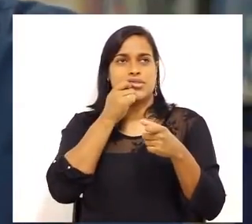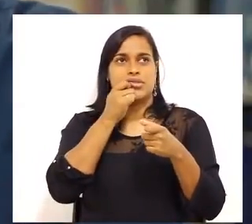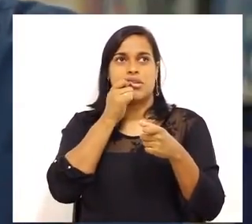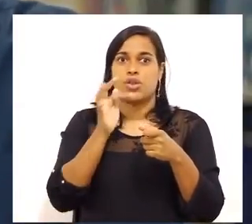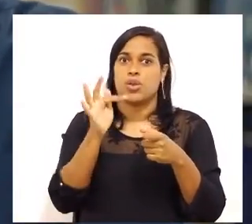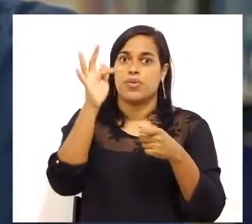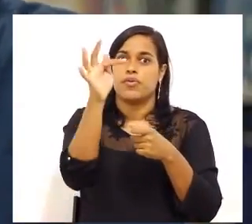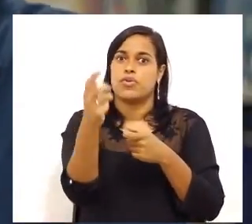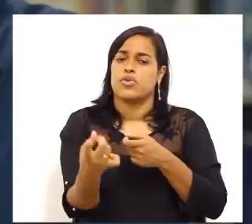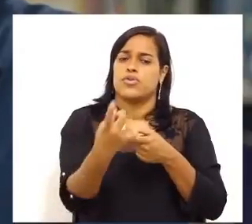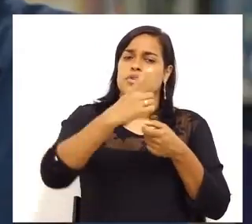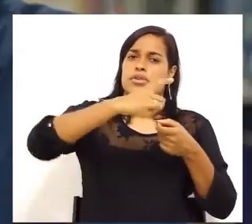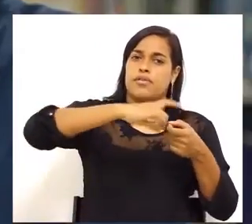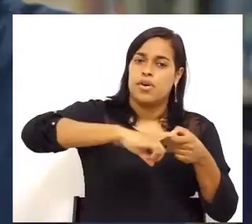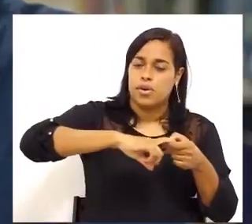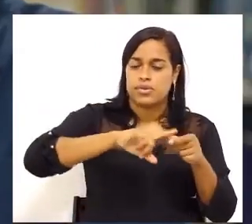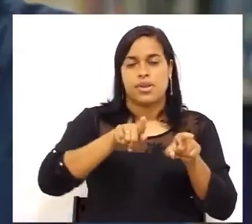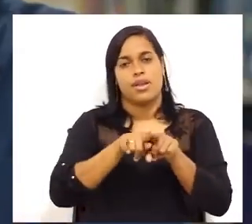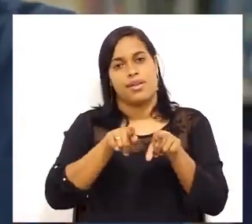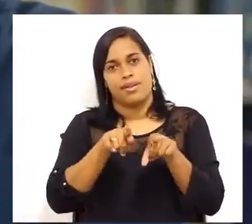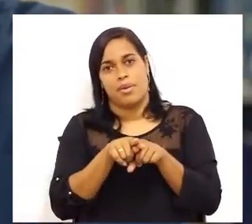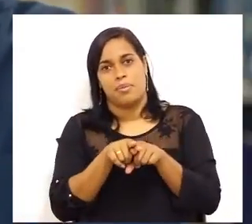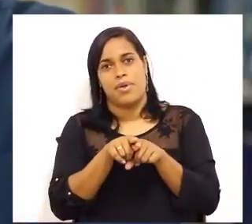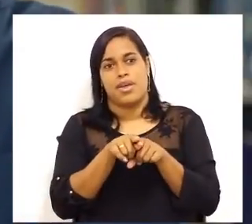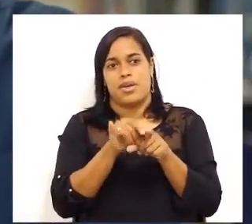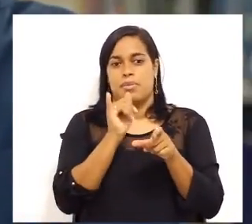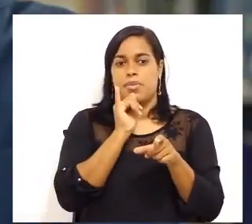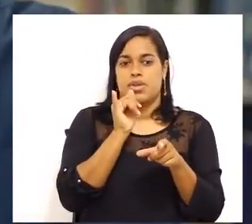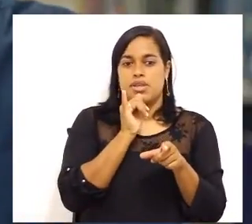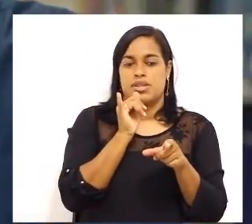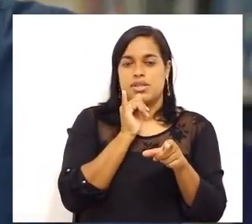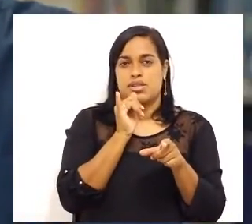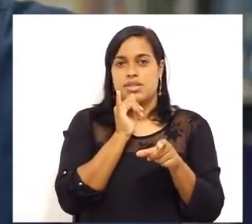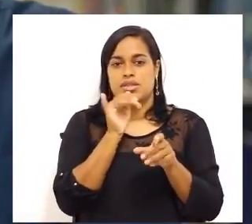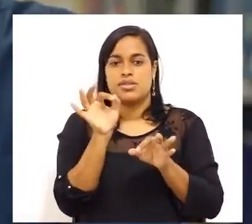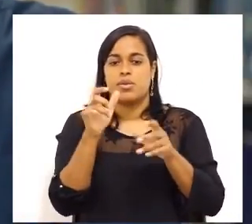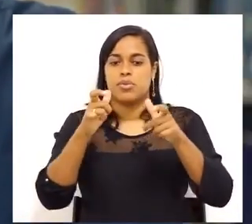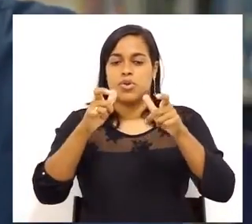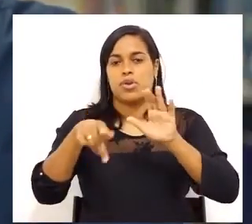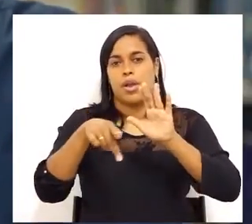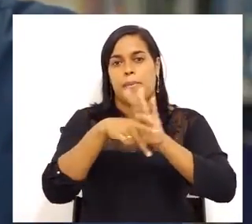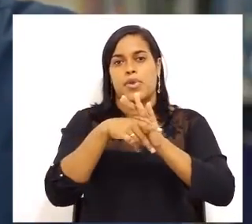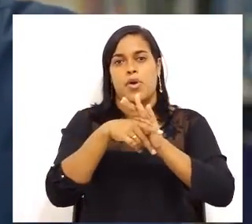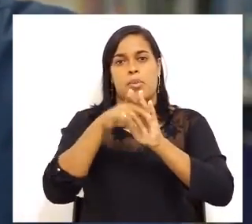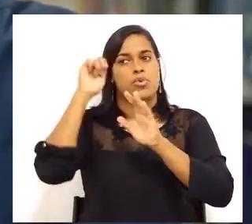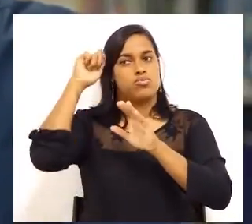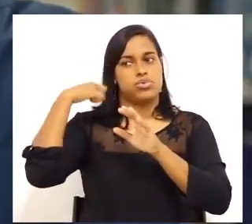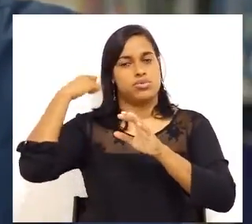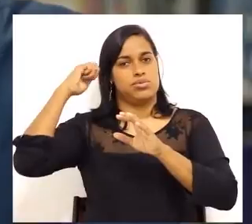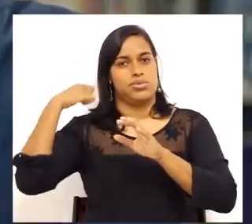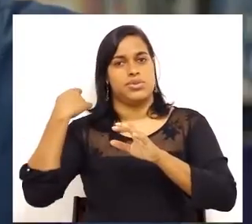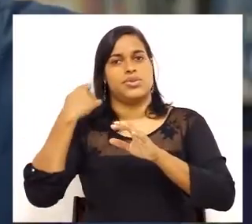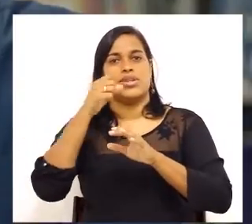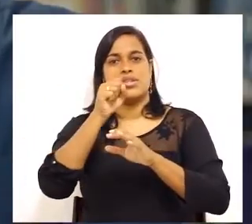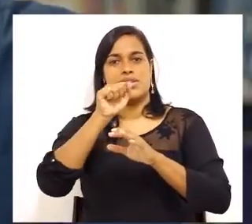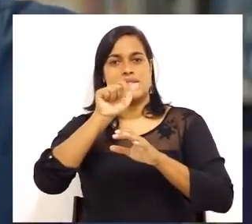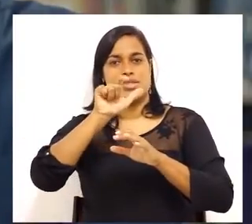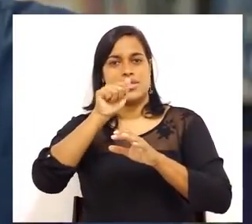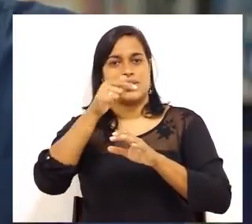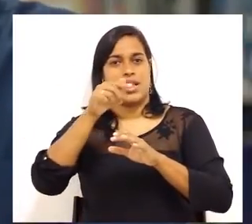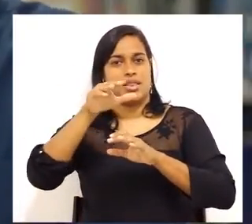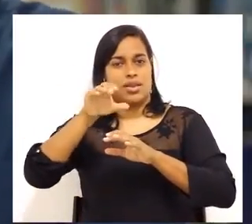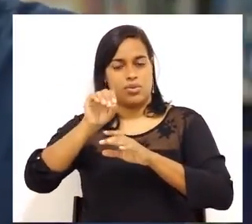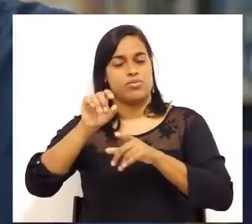profissional. No salão de beleza, se você sair extremamente satisfeito com aquele serviço, você vai vincular essa qualidade